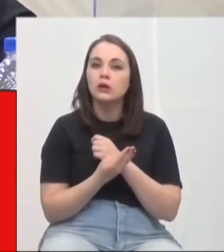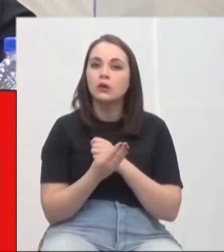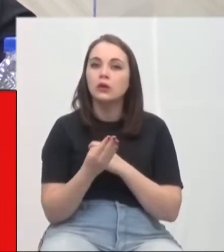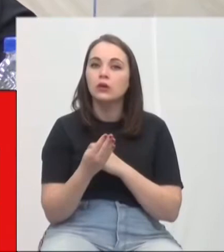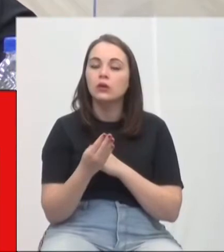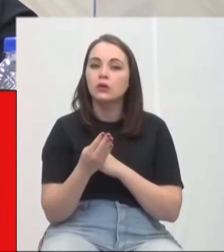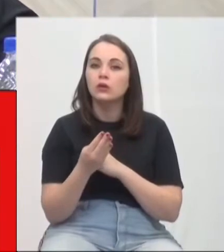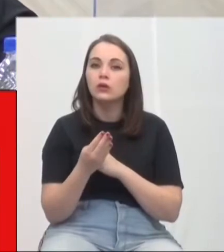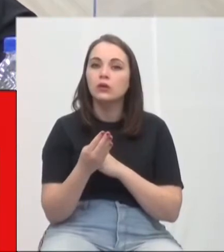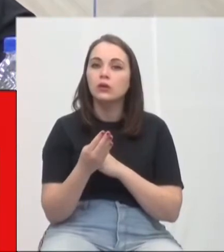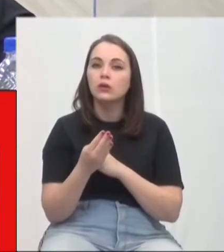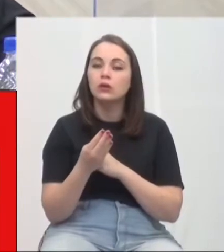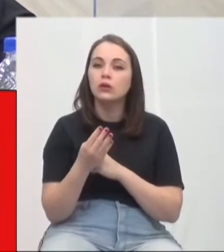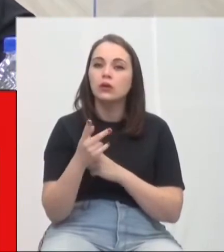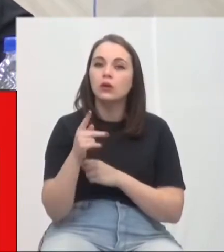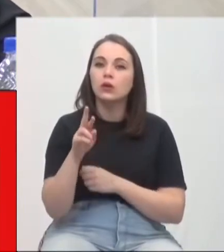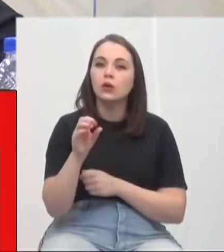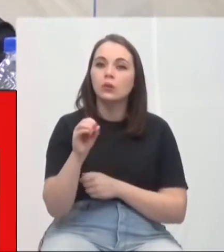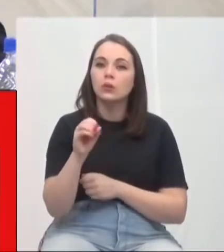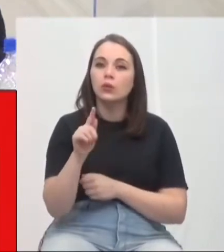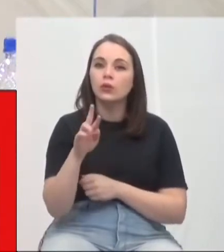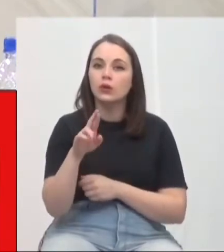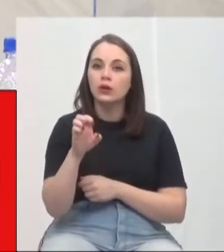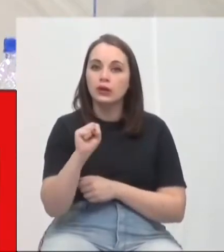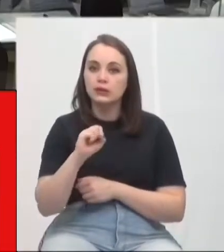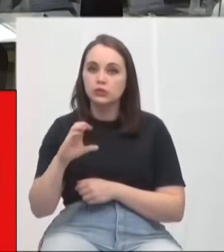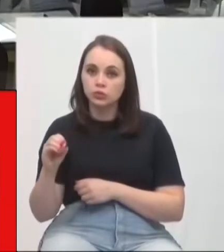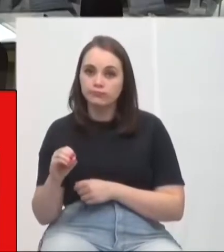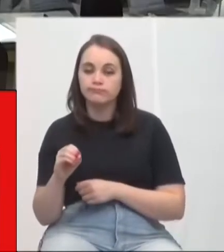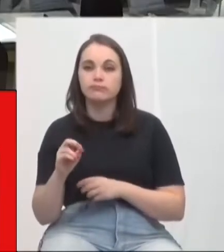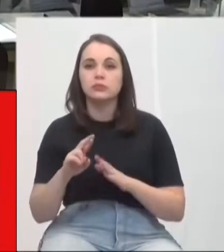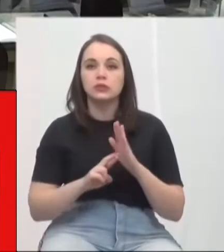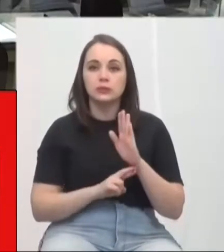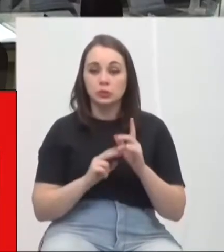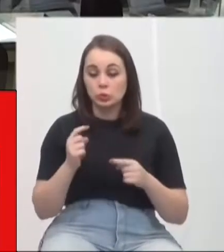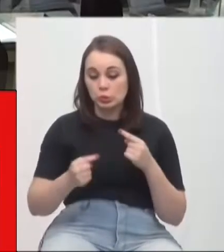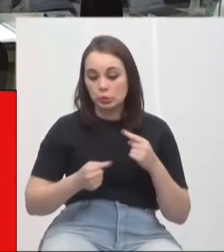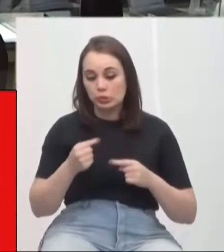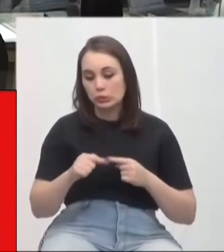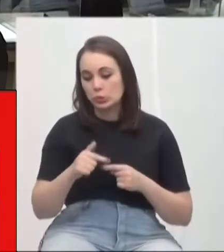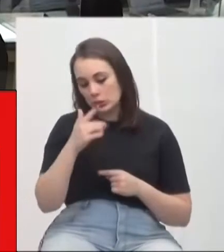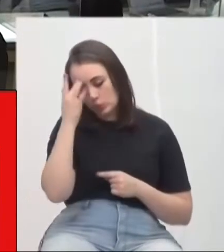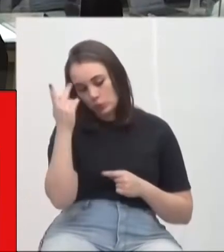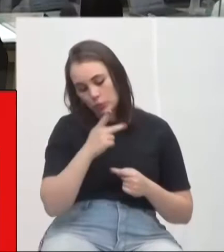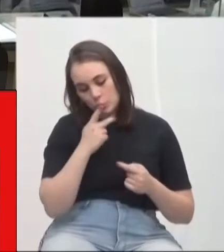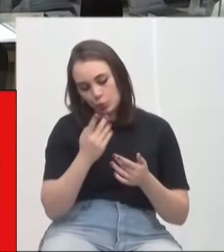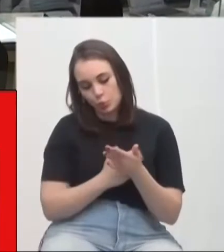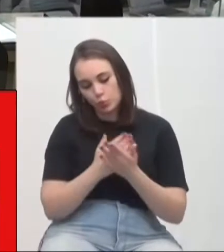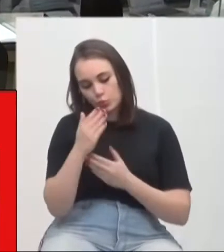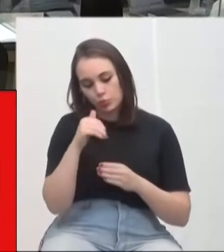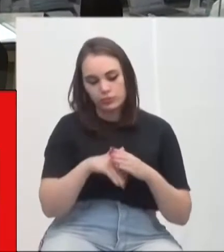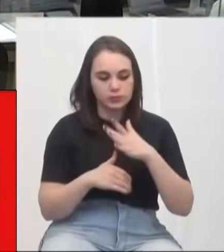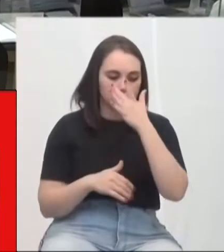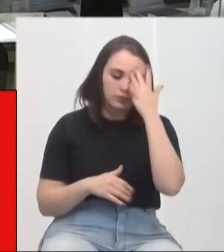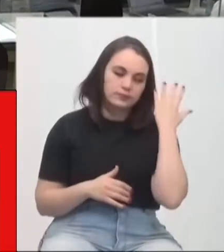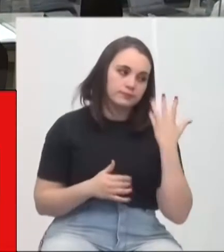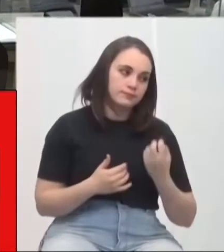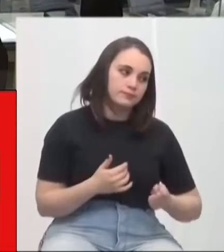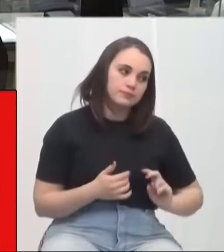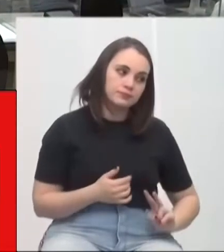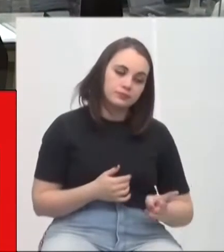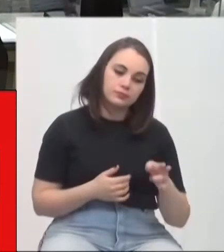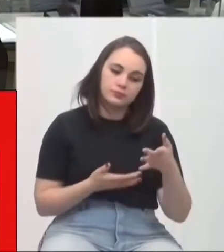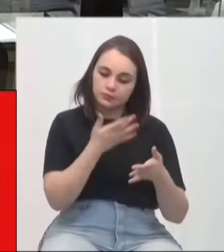bairros Progresso e Mina União. O requerimento está em discussão. Não havendo quem queira discutir, está em votação. Favorável, se